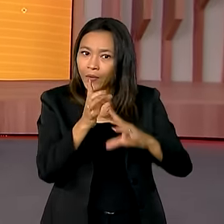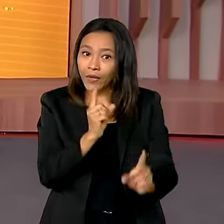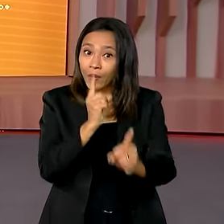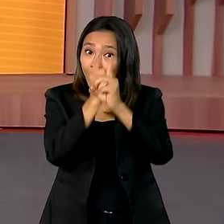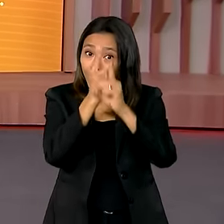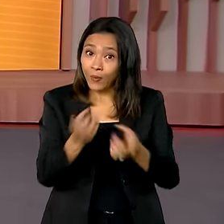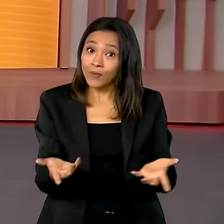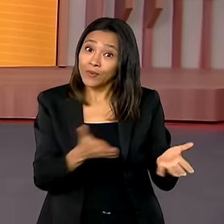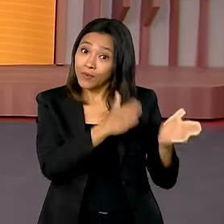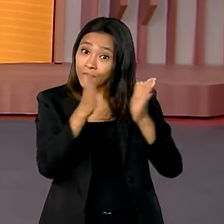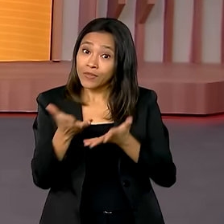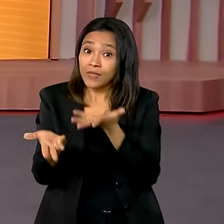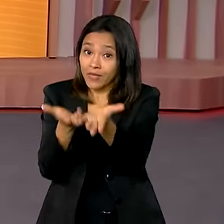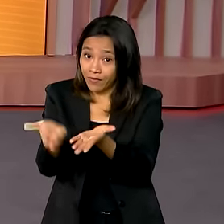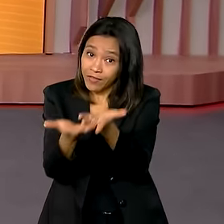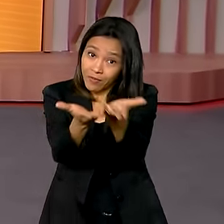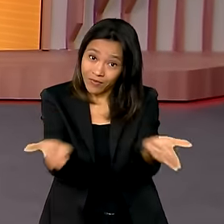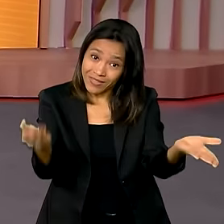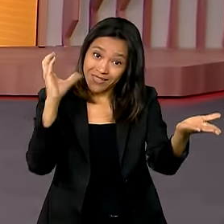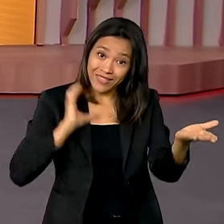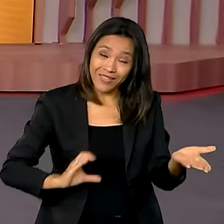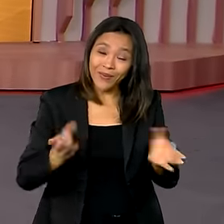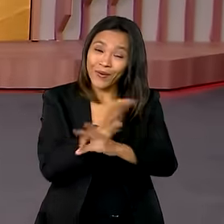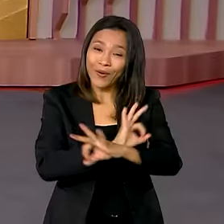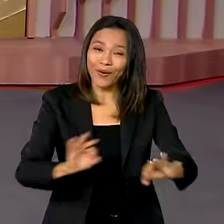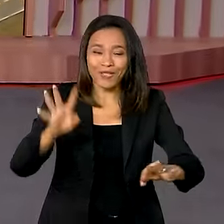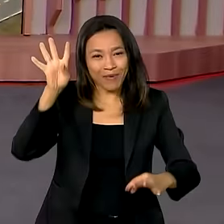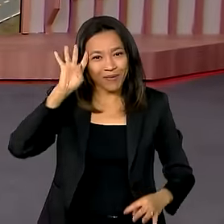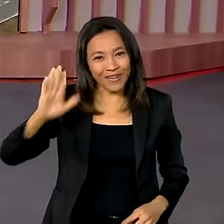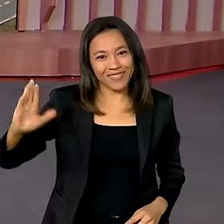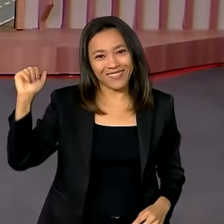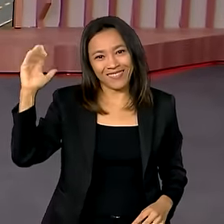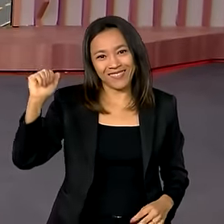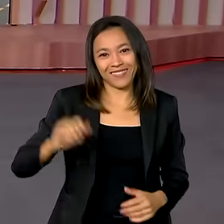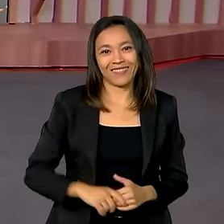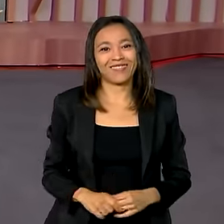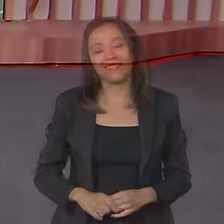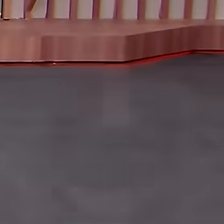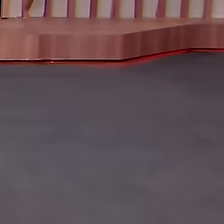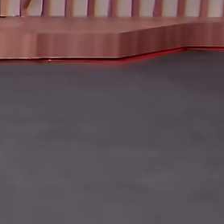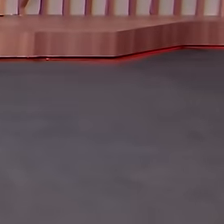serviços para você, cidadão. Uma ótima quarta-feira. Tchau! Tchau!